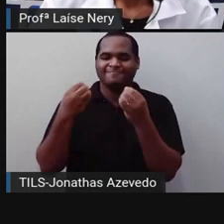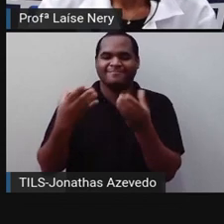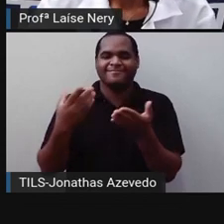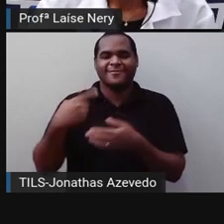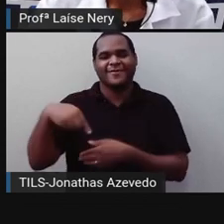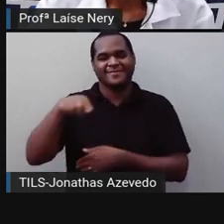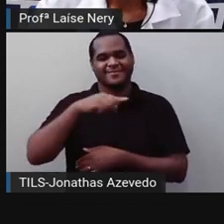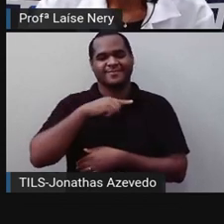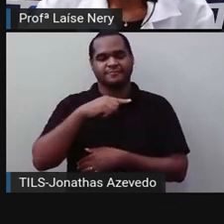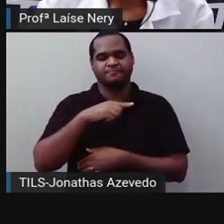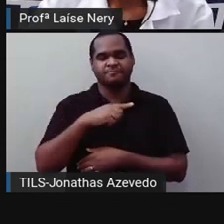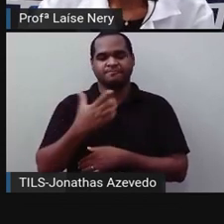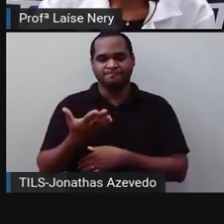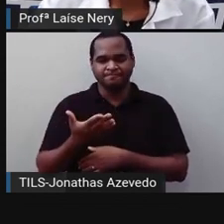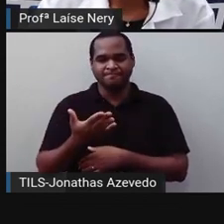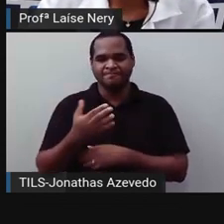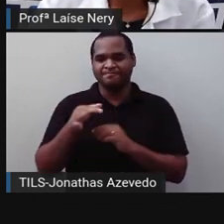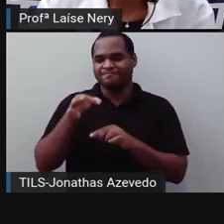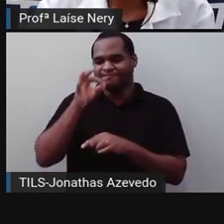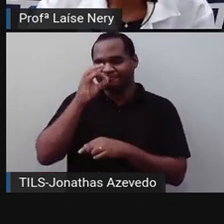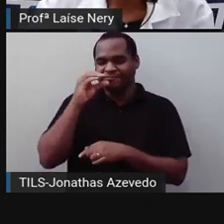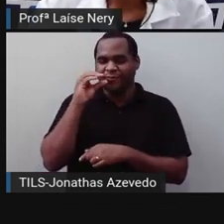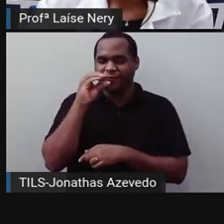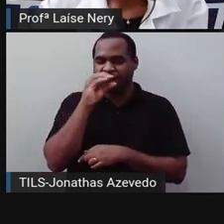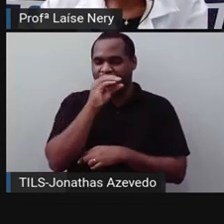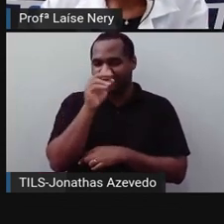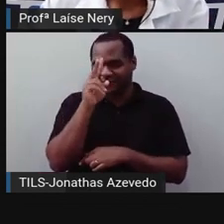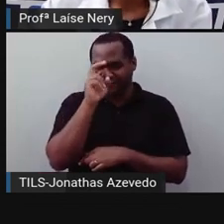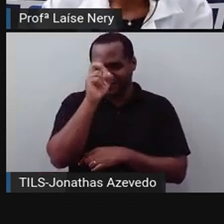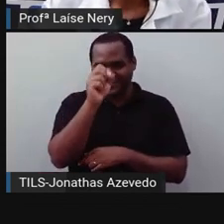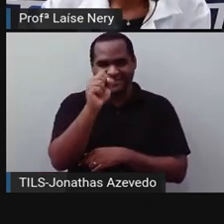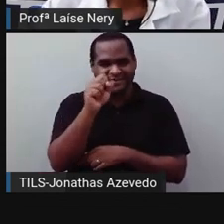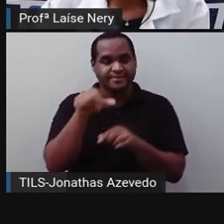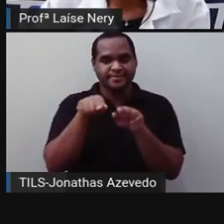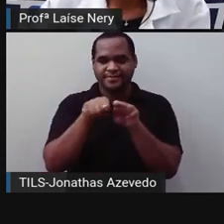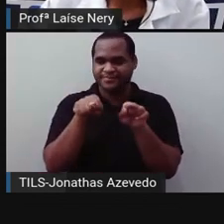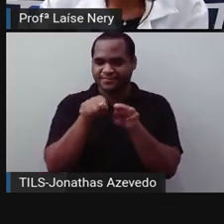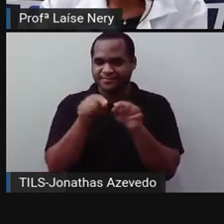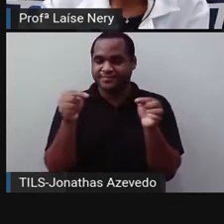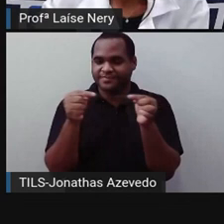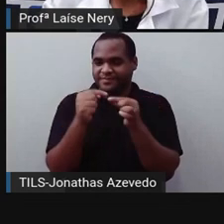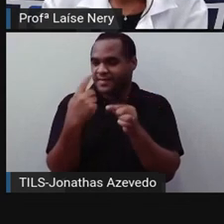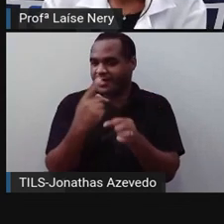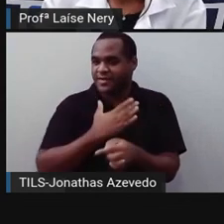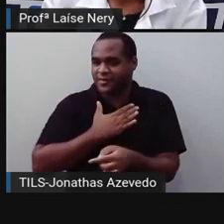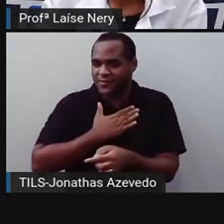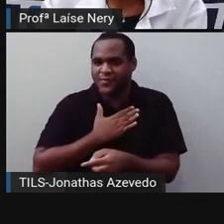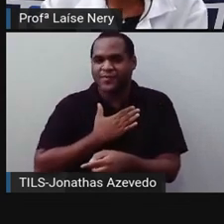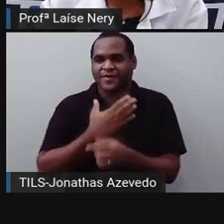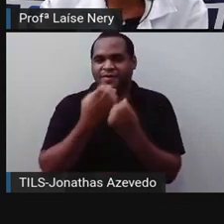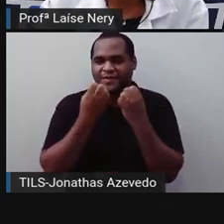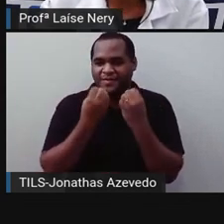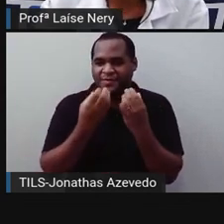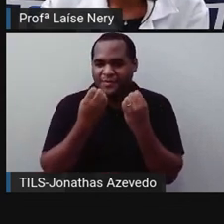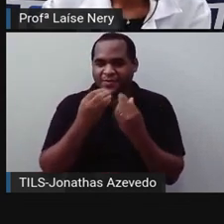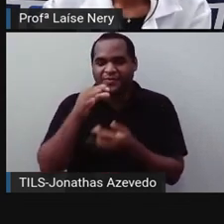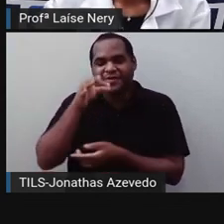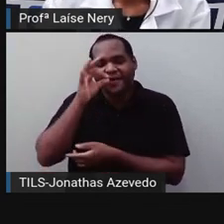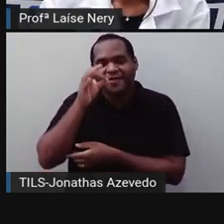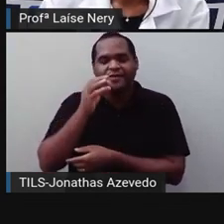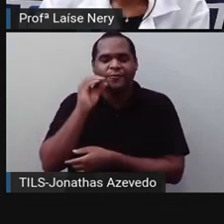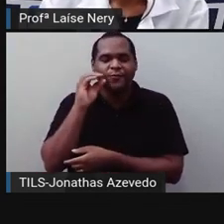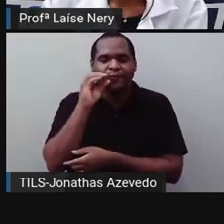E aquele café quentinho também, para quem gosta de um café quentinho, hein?